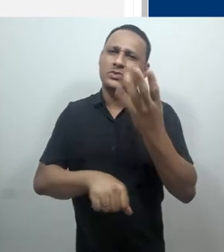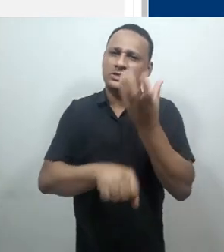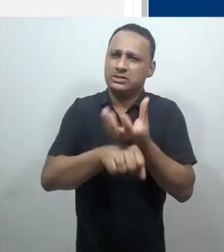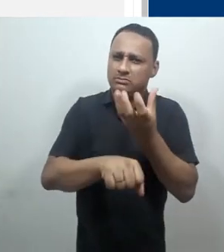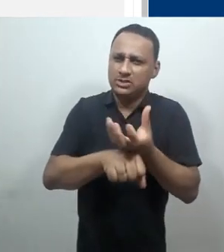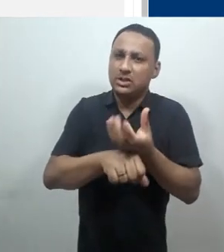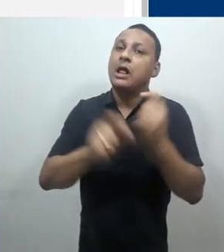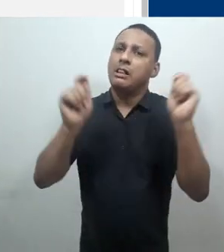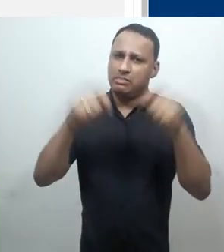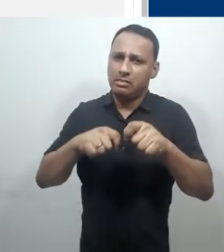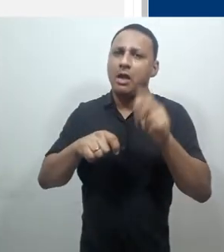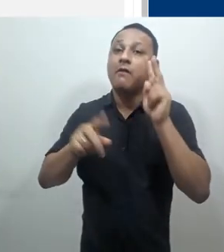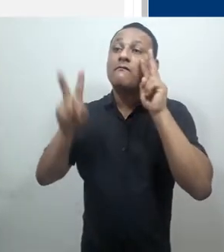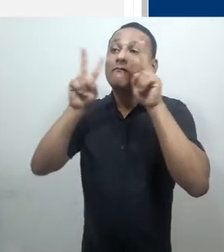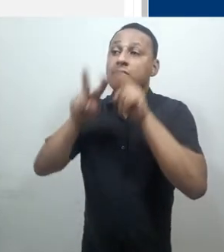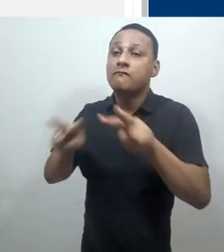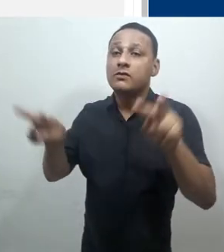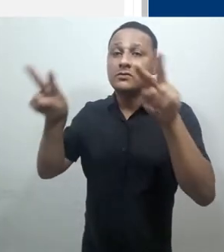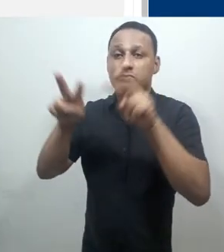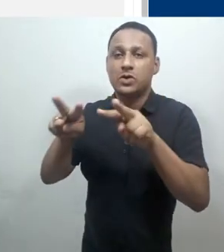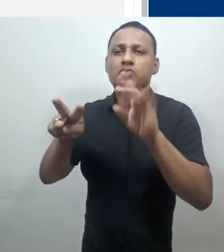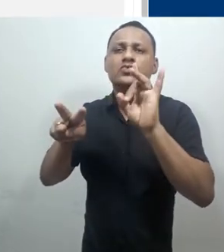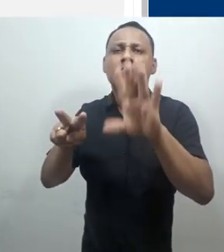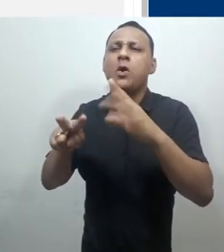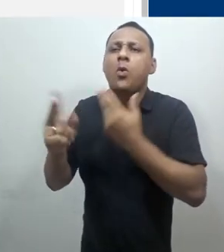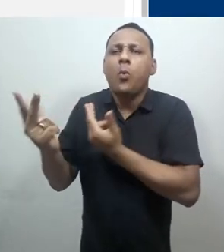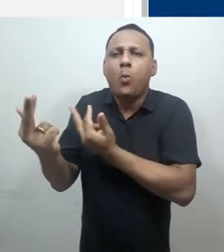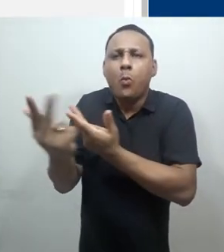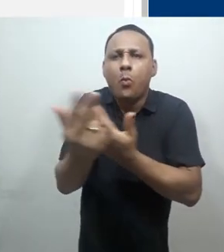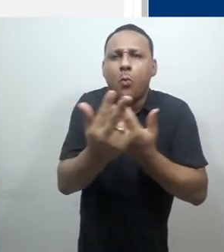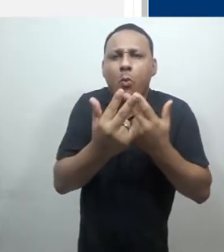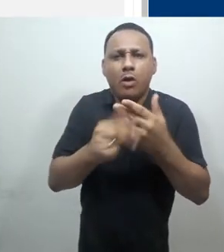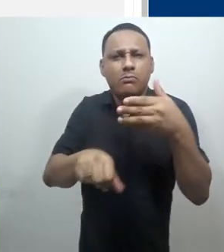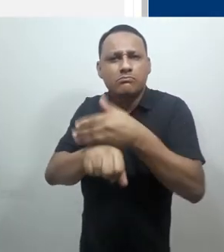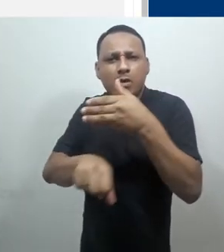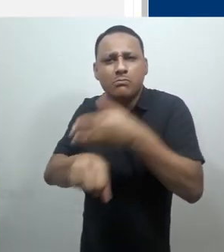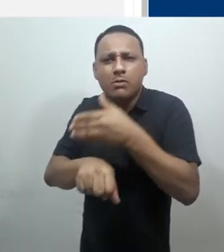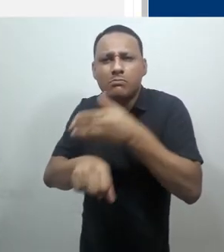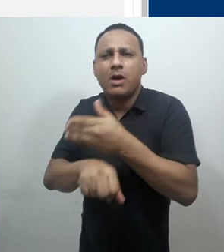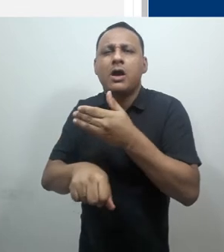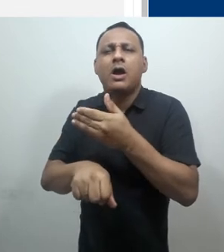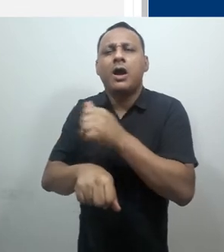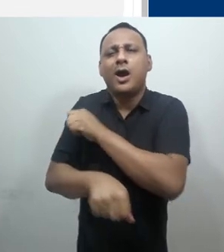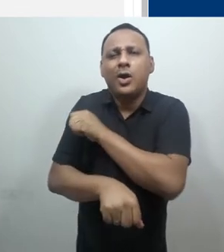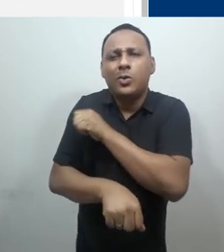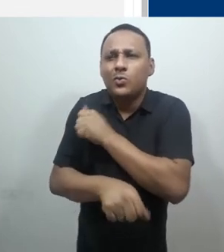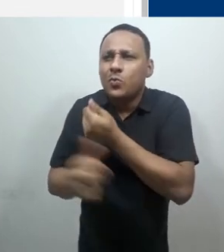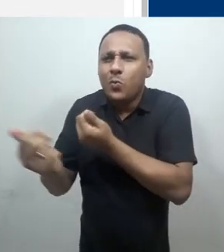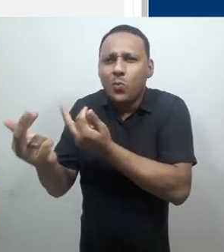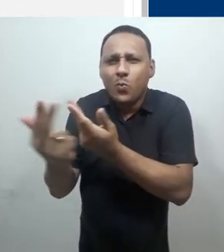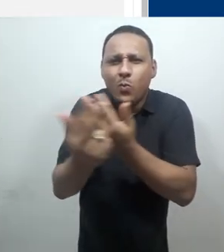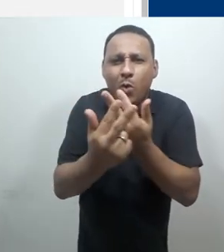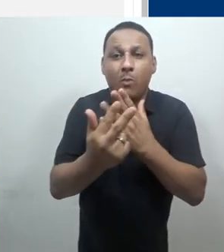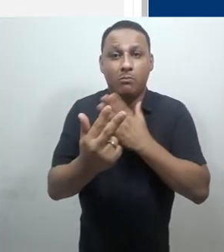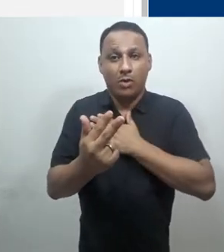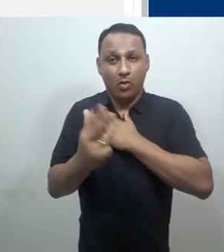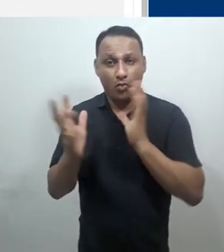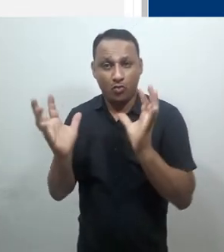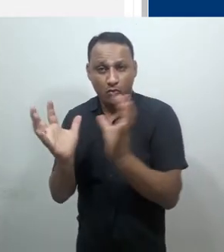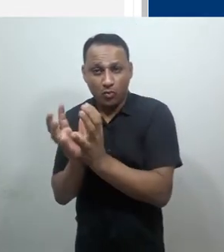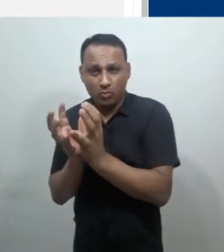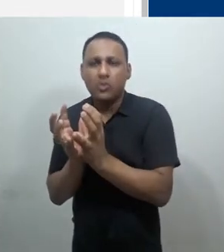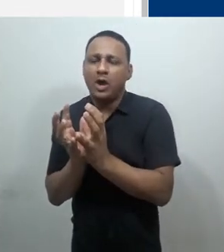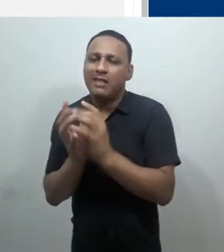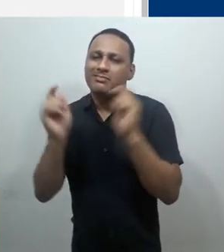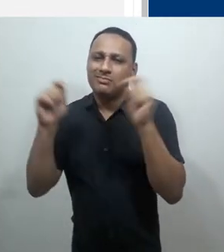eles podem ver apenas outros usuários que estão inseridos no mesmo grupo